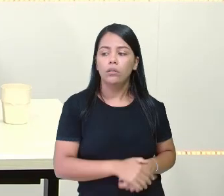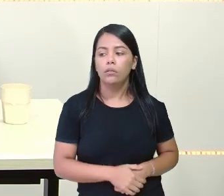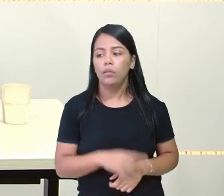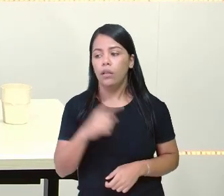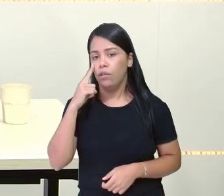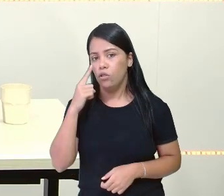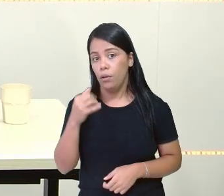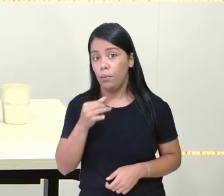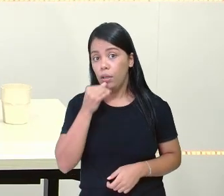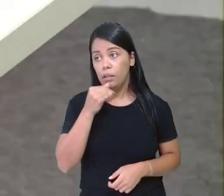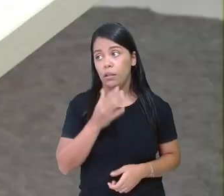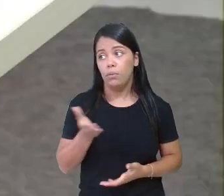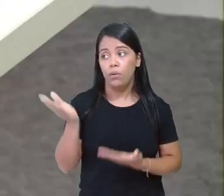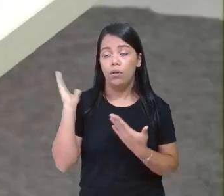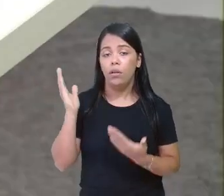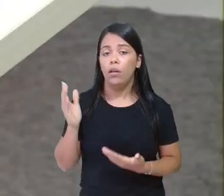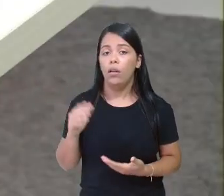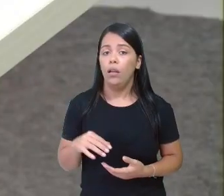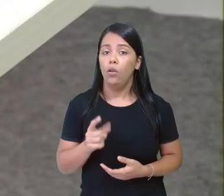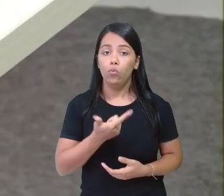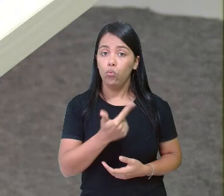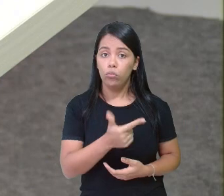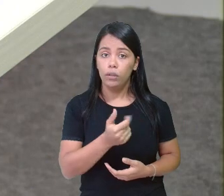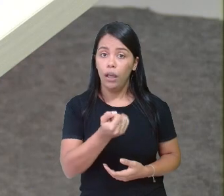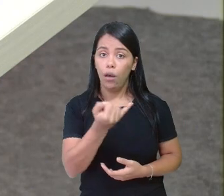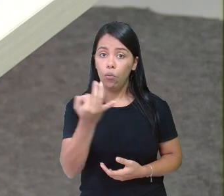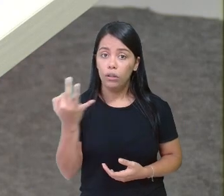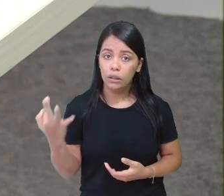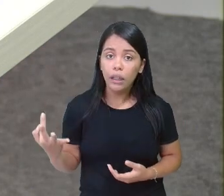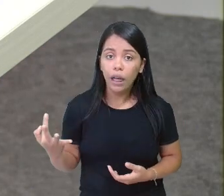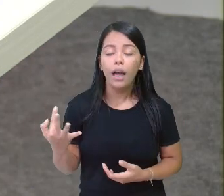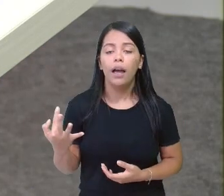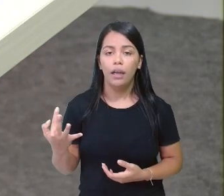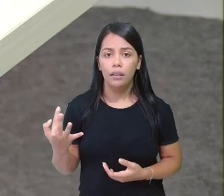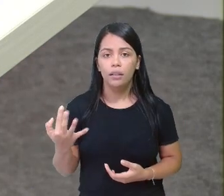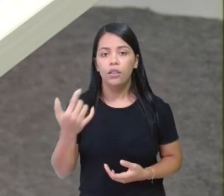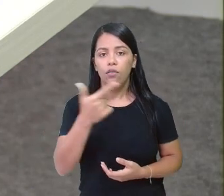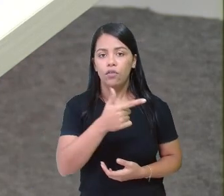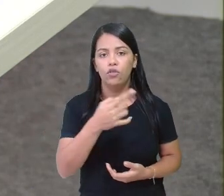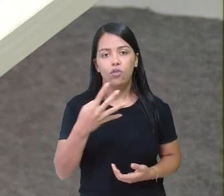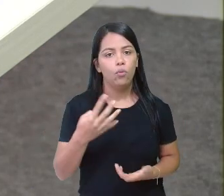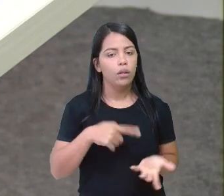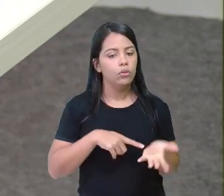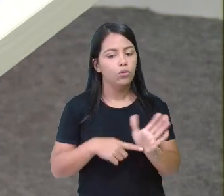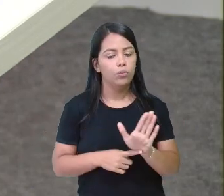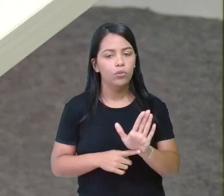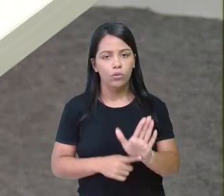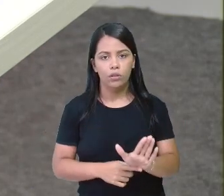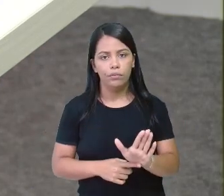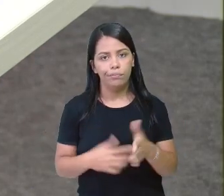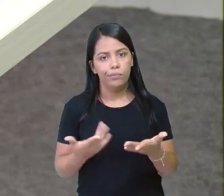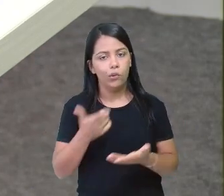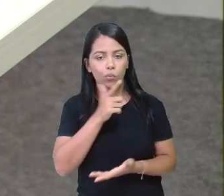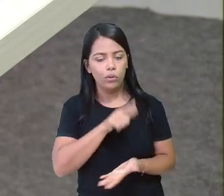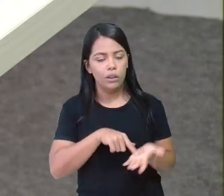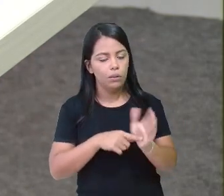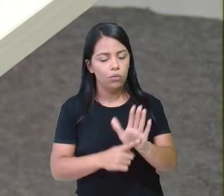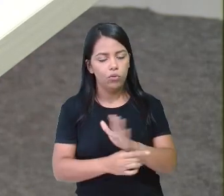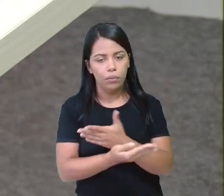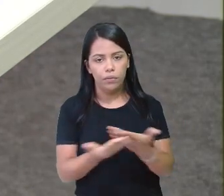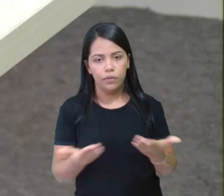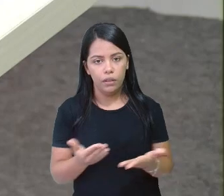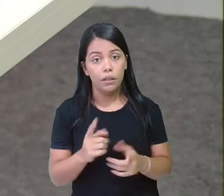dois pacotes. Só que eu não tenho a quantidade vinte e quatro, eu não trouxe para representar. Mas só para vocês entenderem.